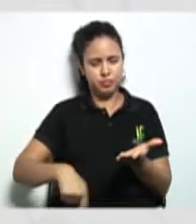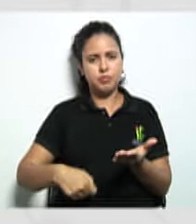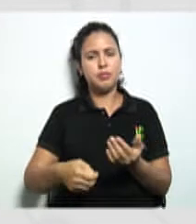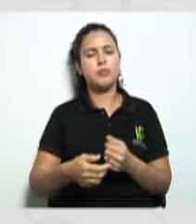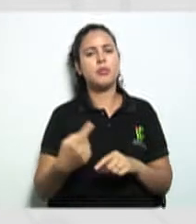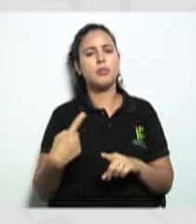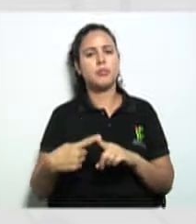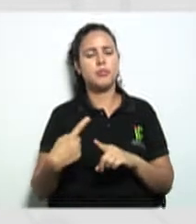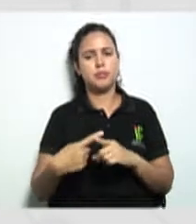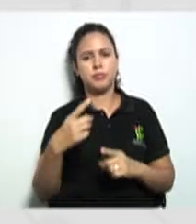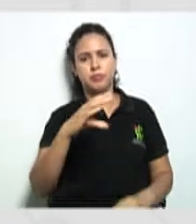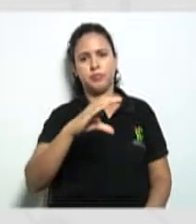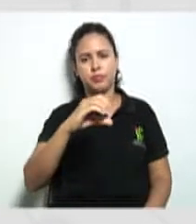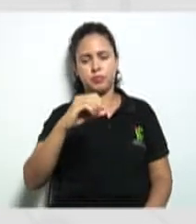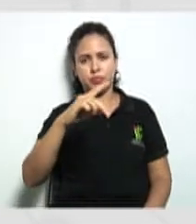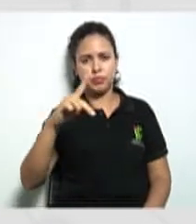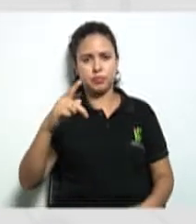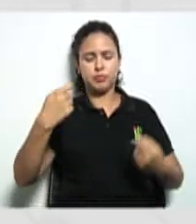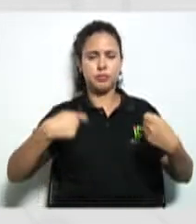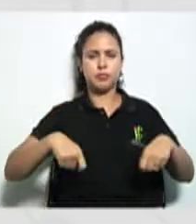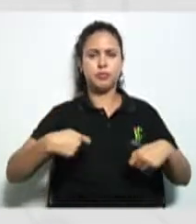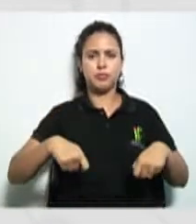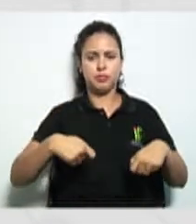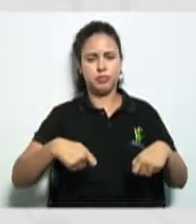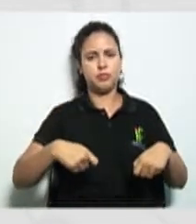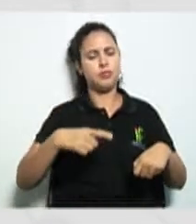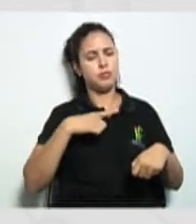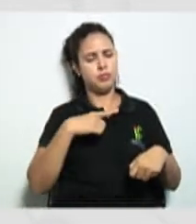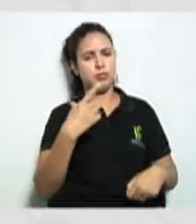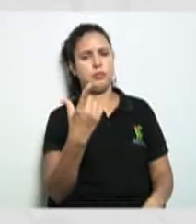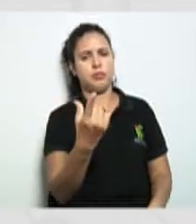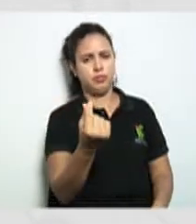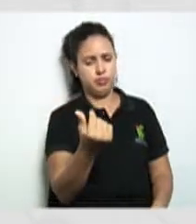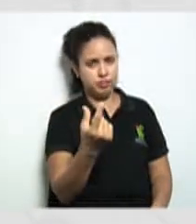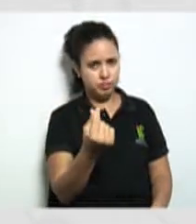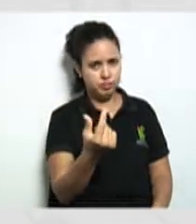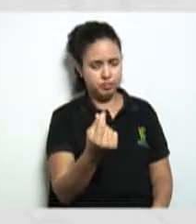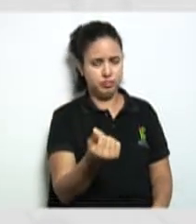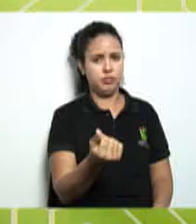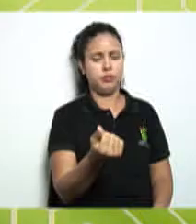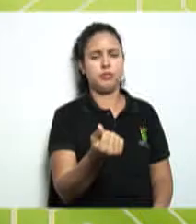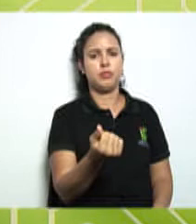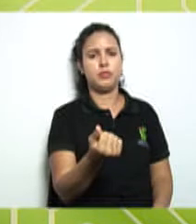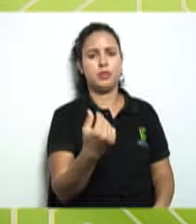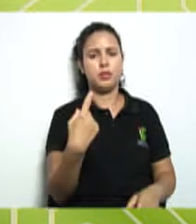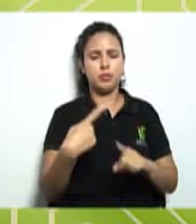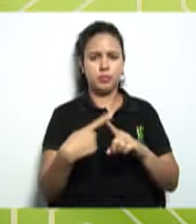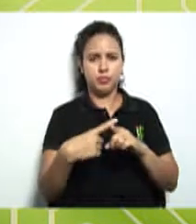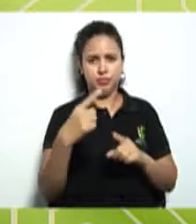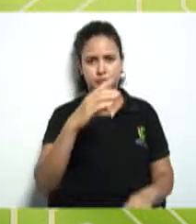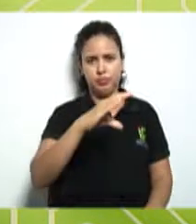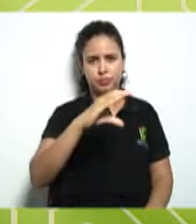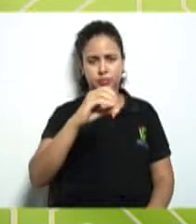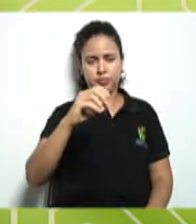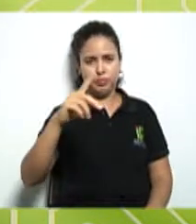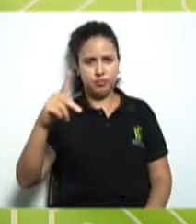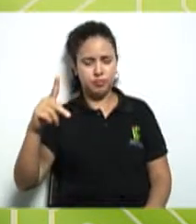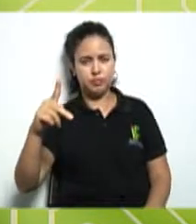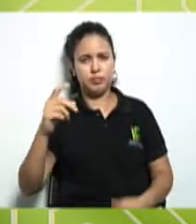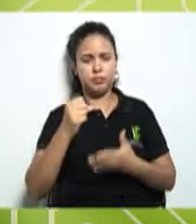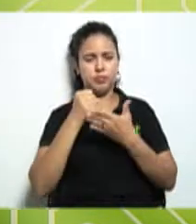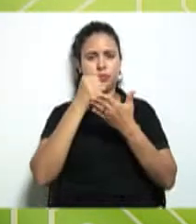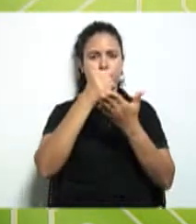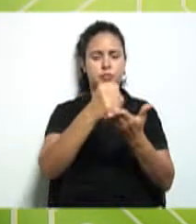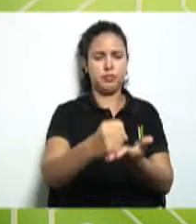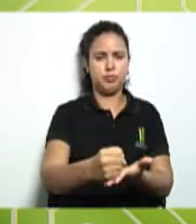Porque a cooperativa precisa se manter, não é isso? Porque a cooperativa, ela vai prestar serviços